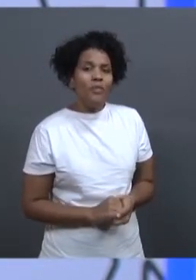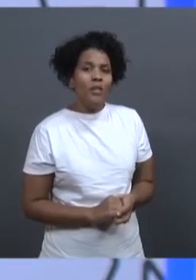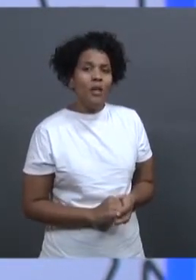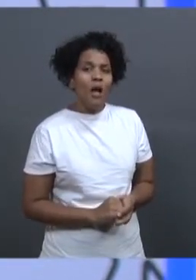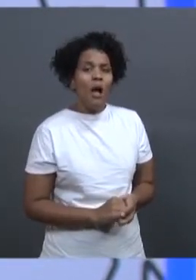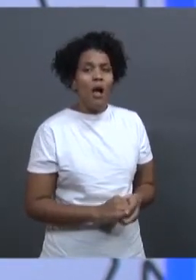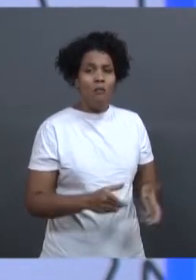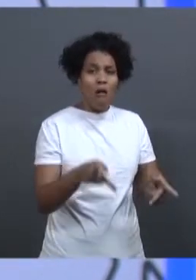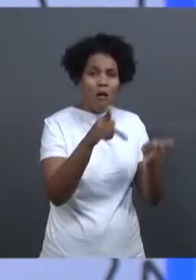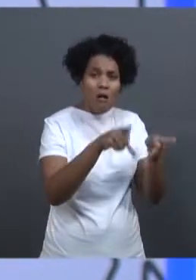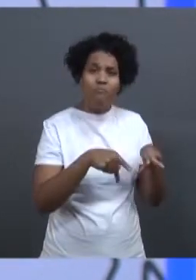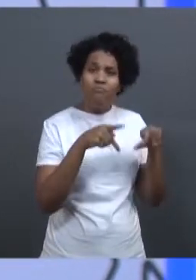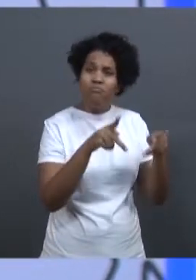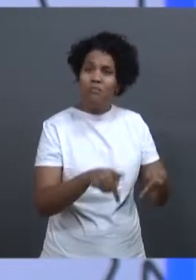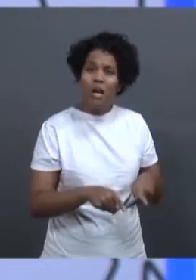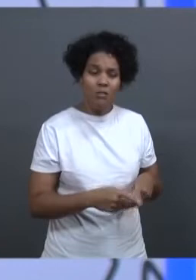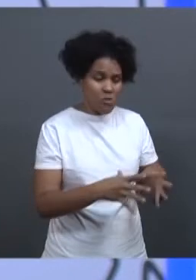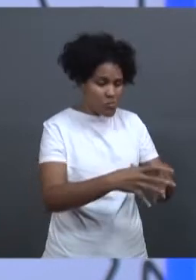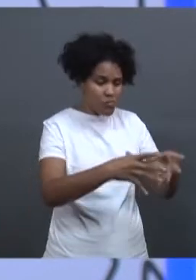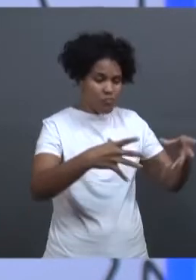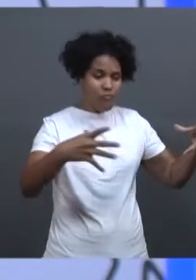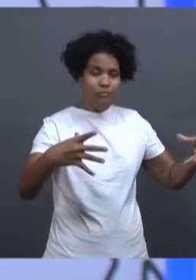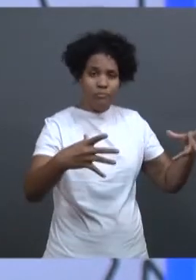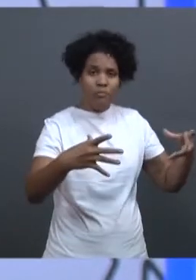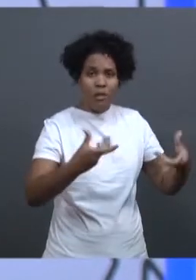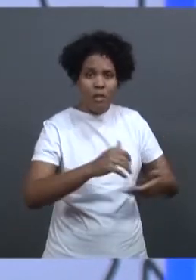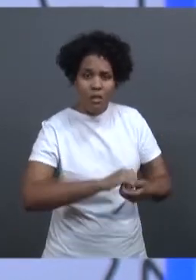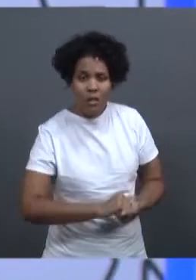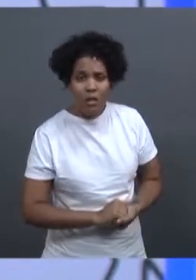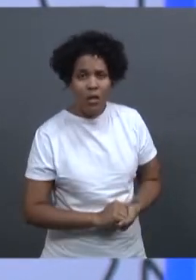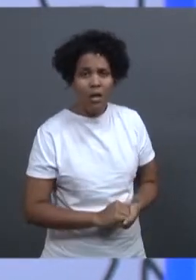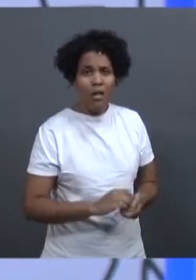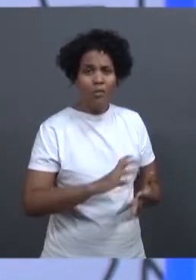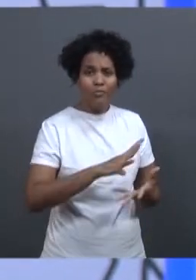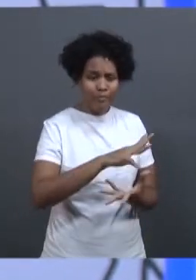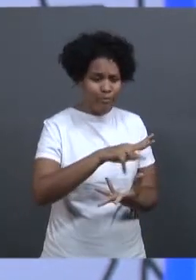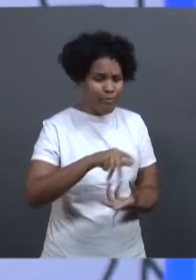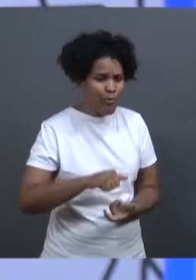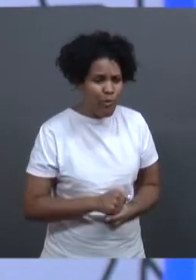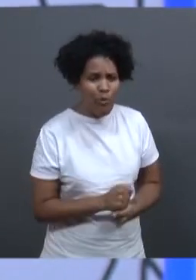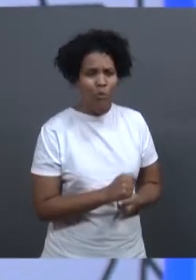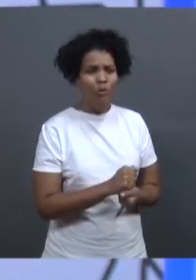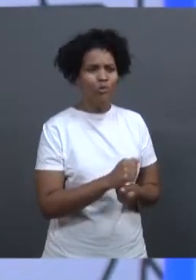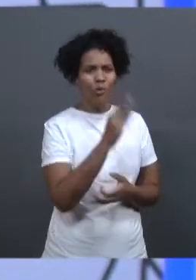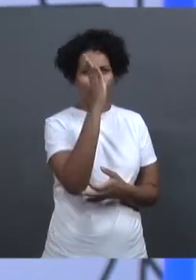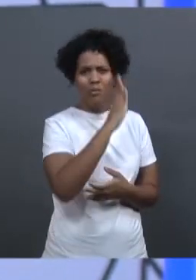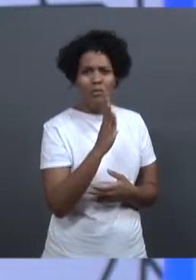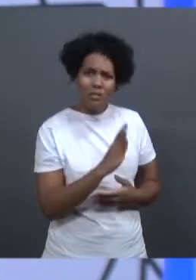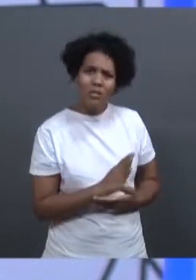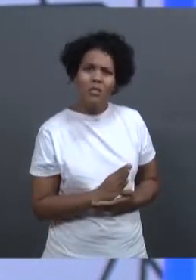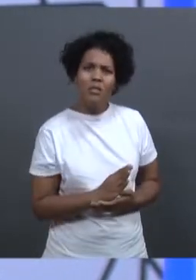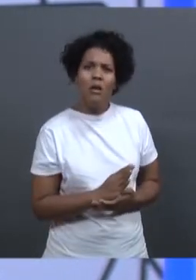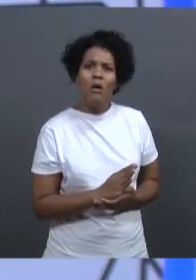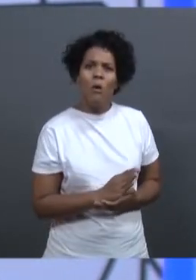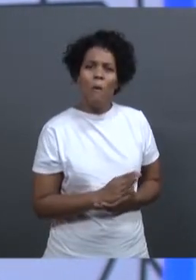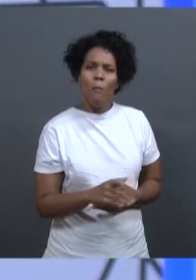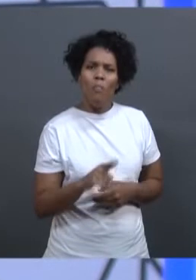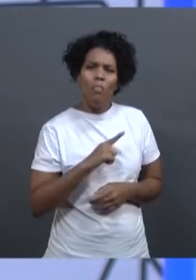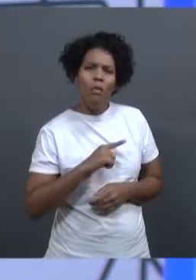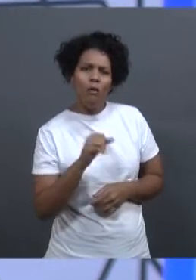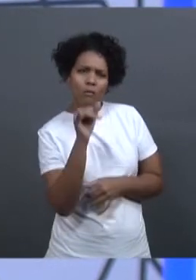e até do mundo. Então, que sirva de exemplo, que os nossos empreendedores não